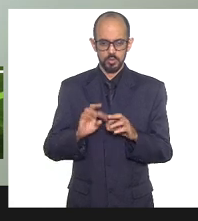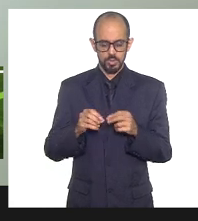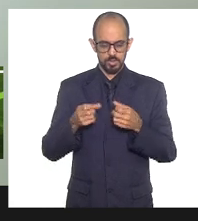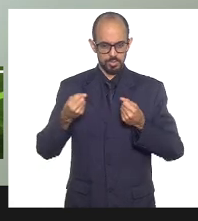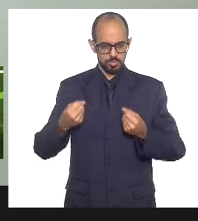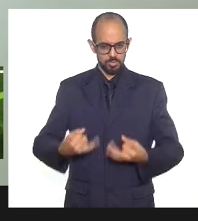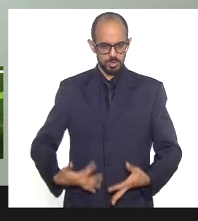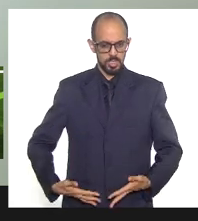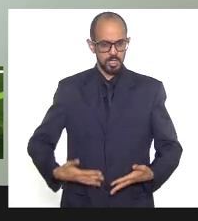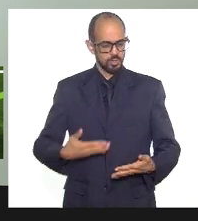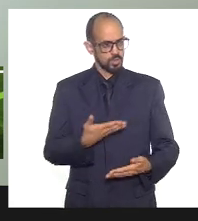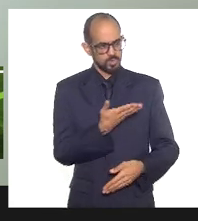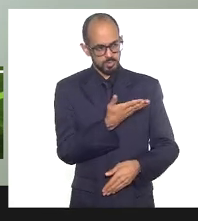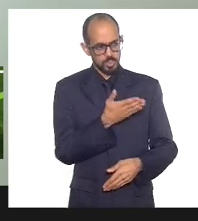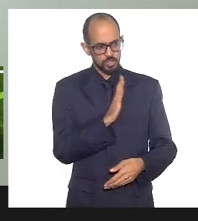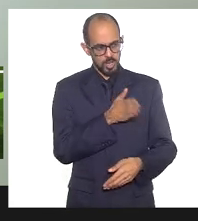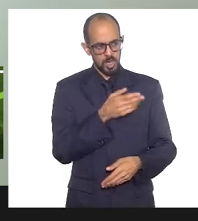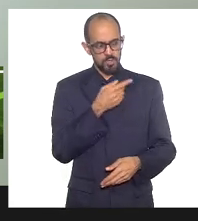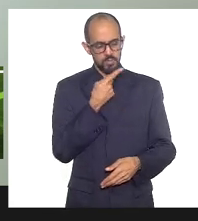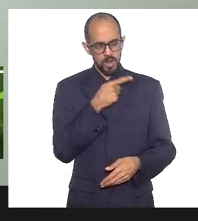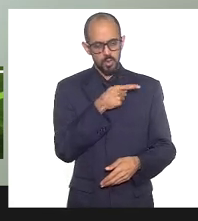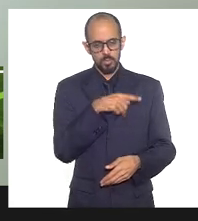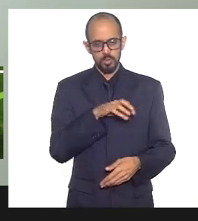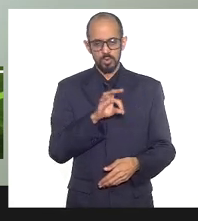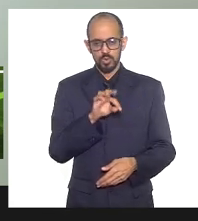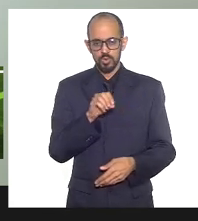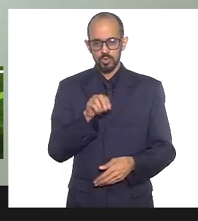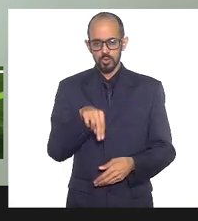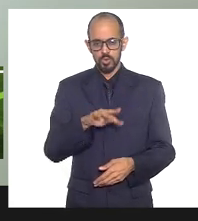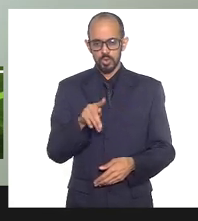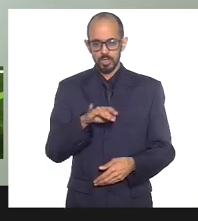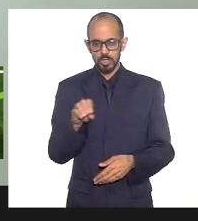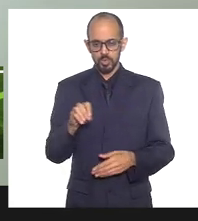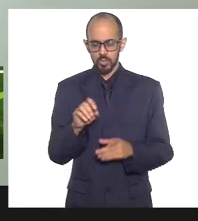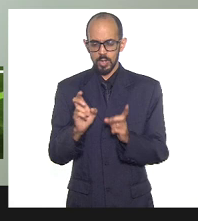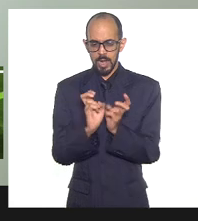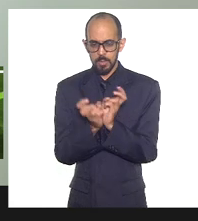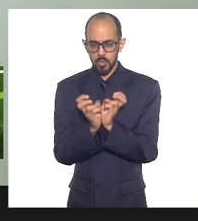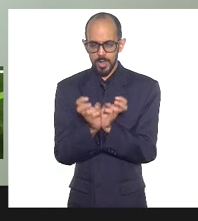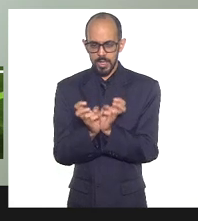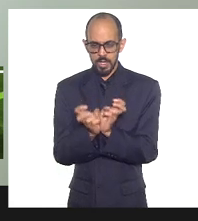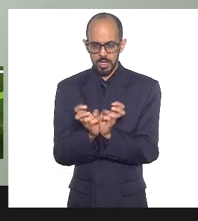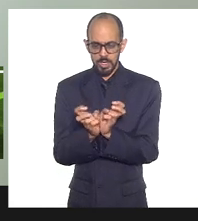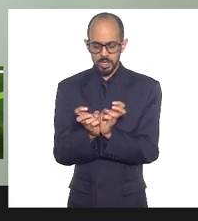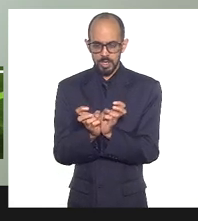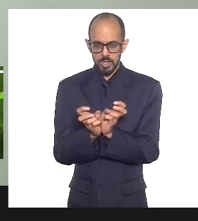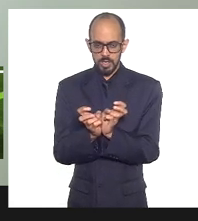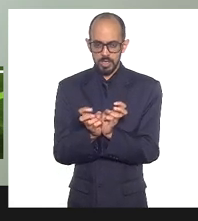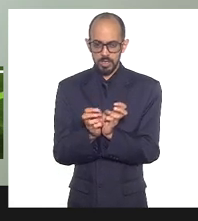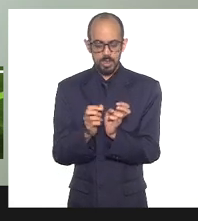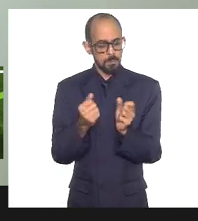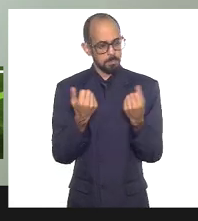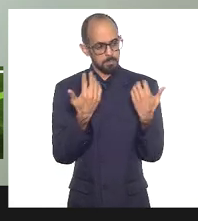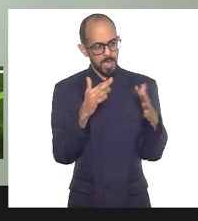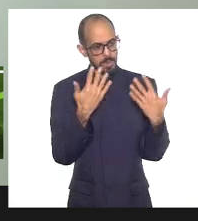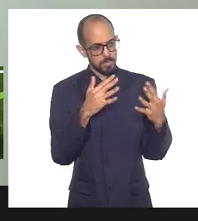questionamentos que você deixou aí para o Toninho Capoeira e primeiramente parabenizá-lo por essa coragem